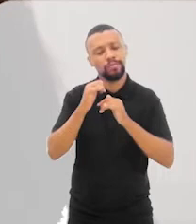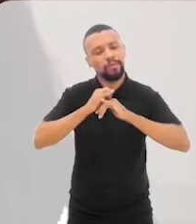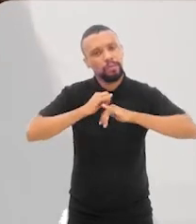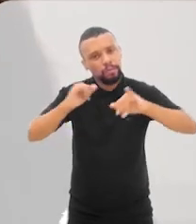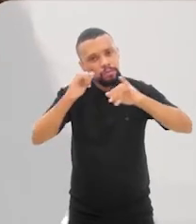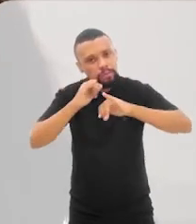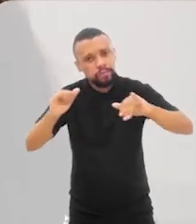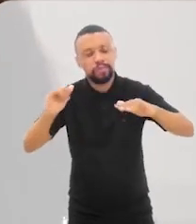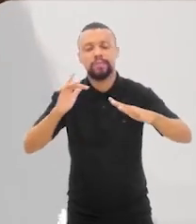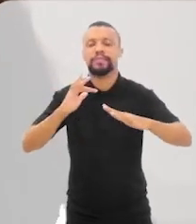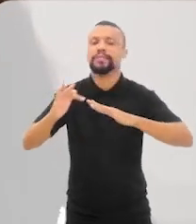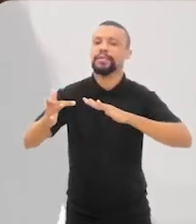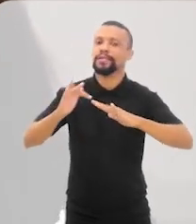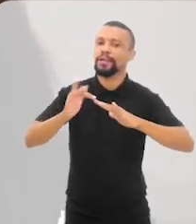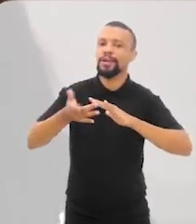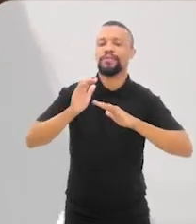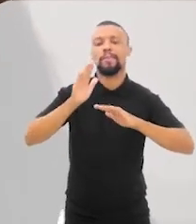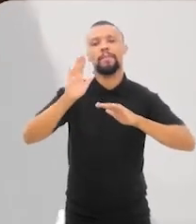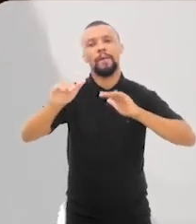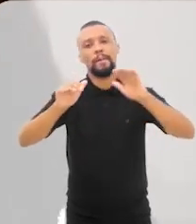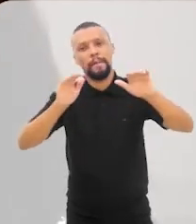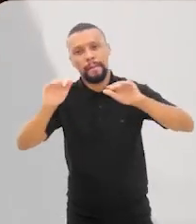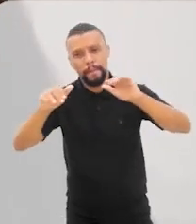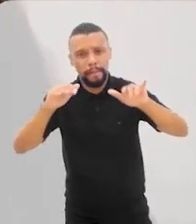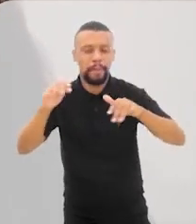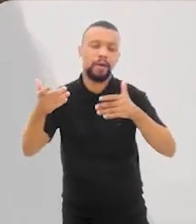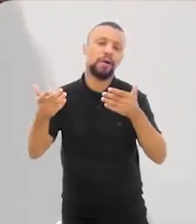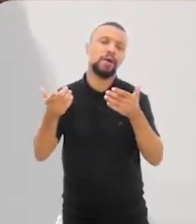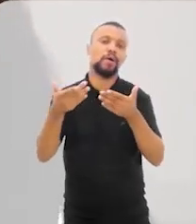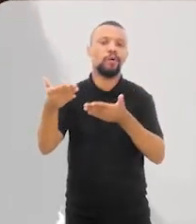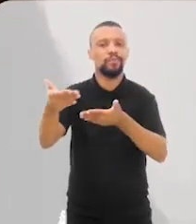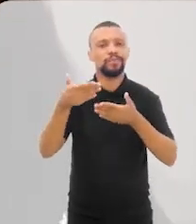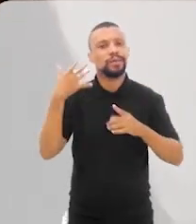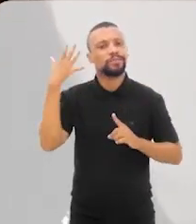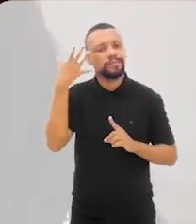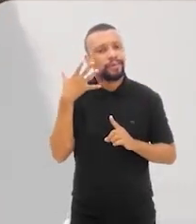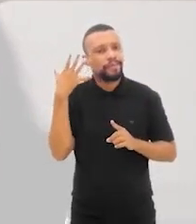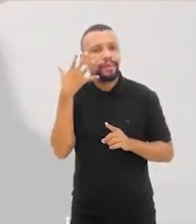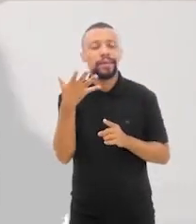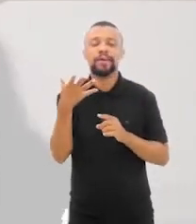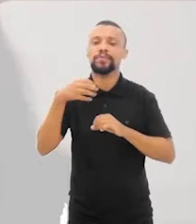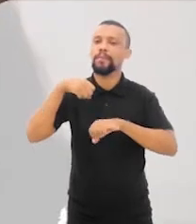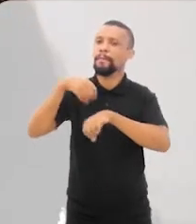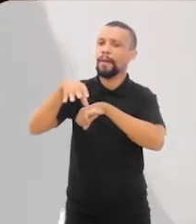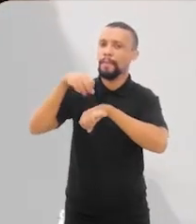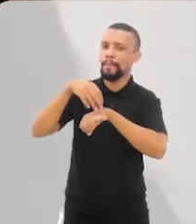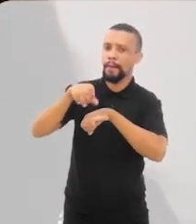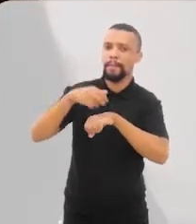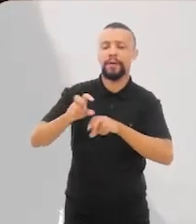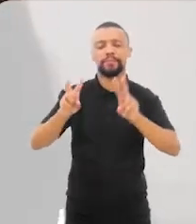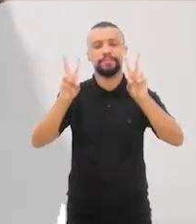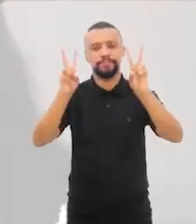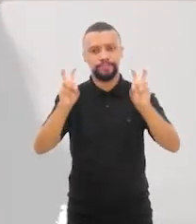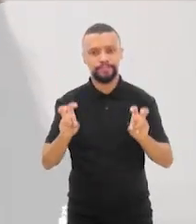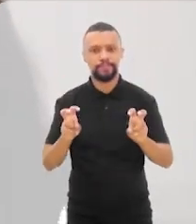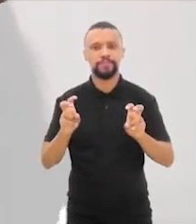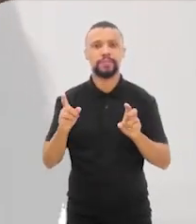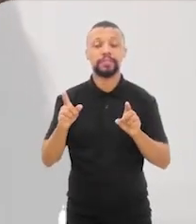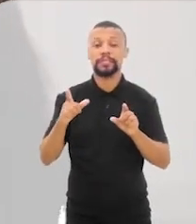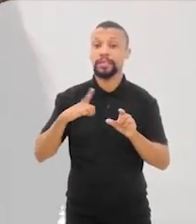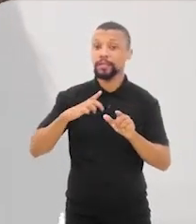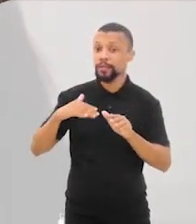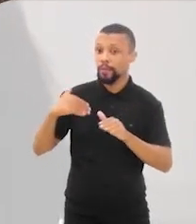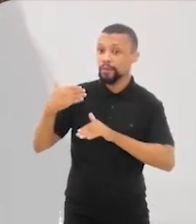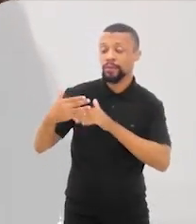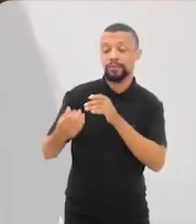deve fazer algum barulho aí nas redes, convidando para alguns eventos, informando a respeito e